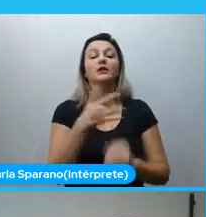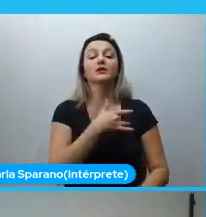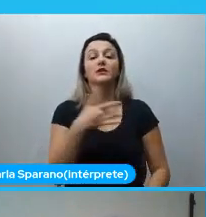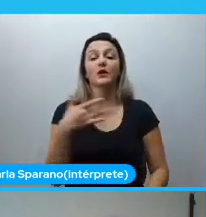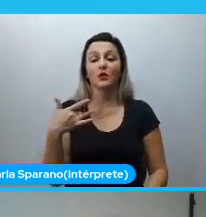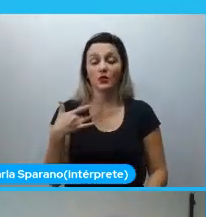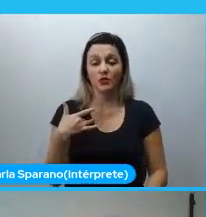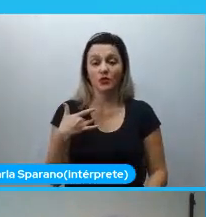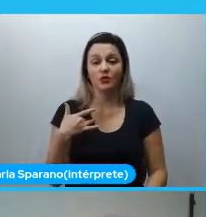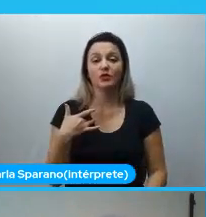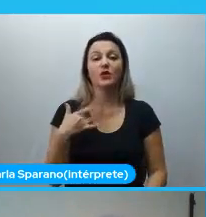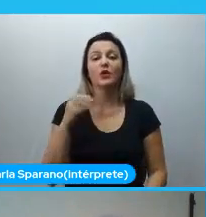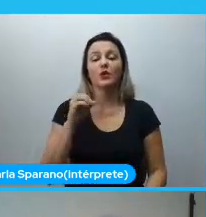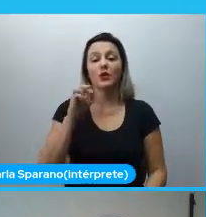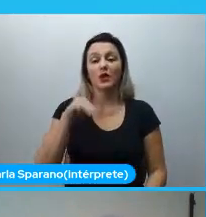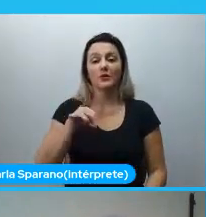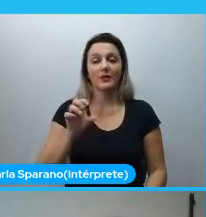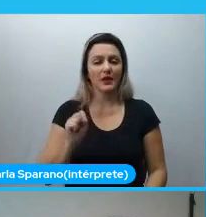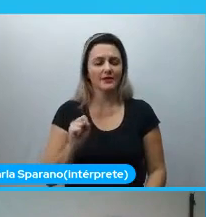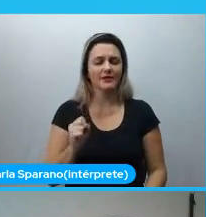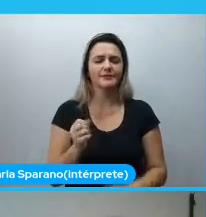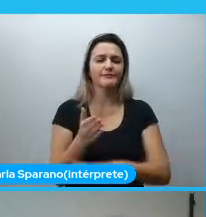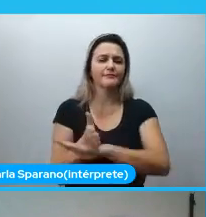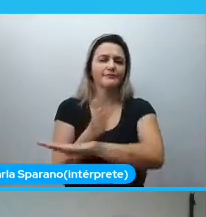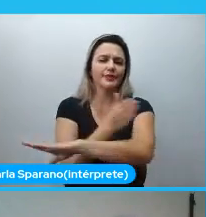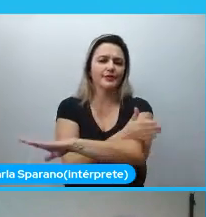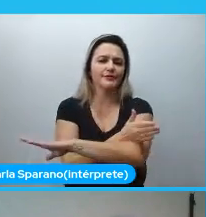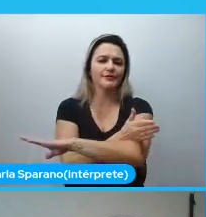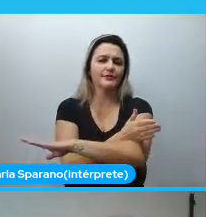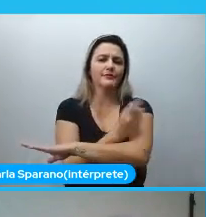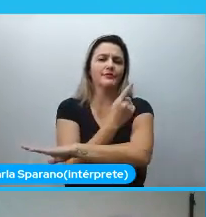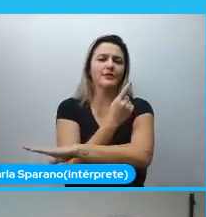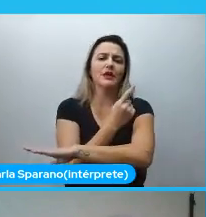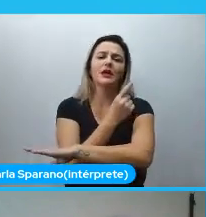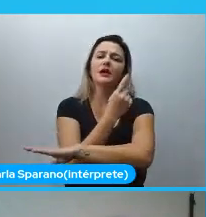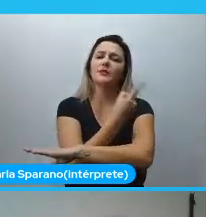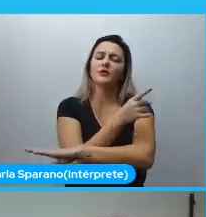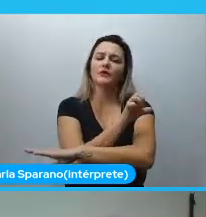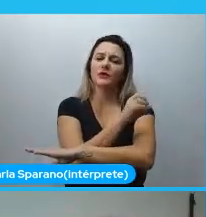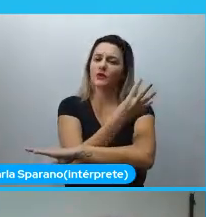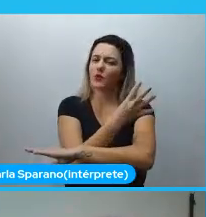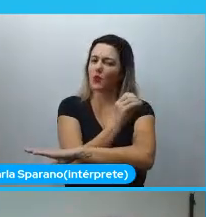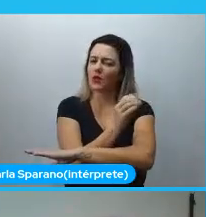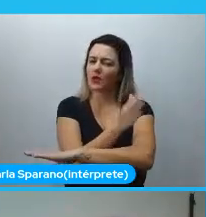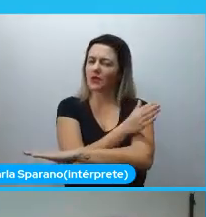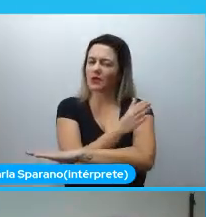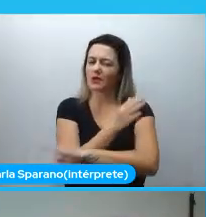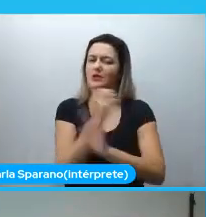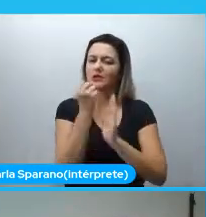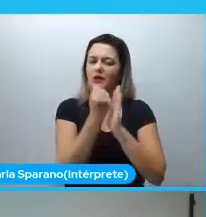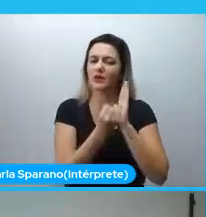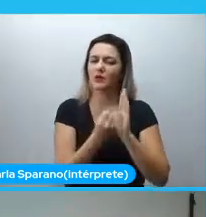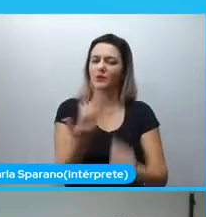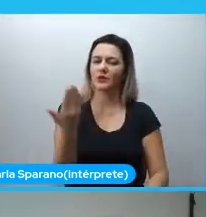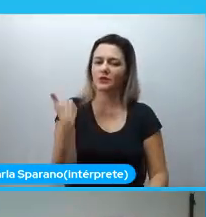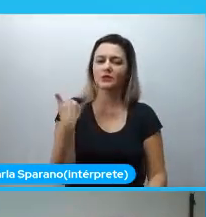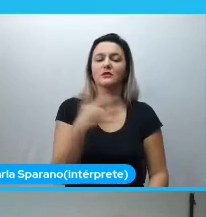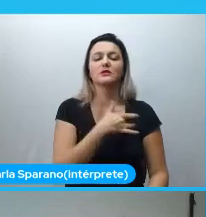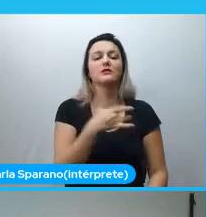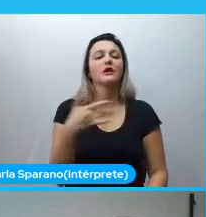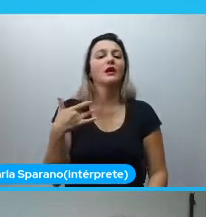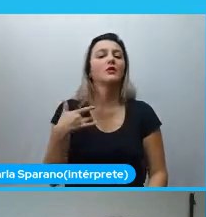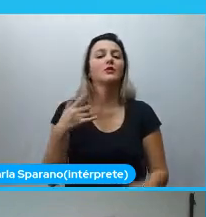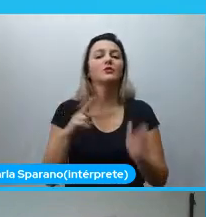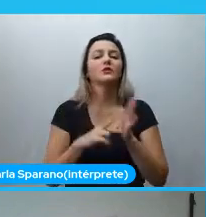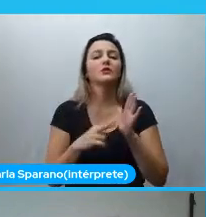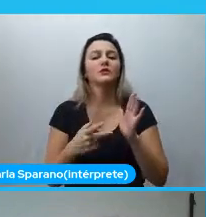na década de 40, século passado, né? Já faz bastante tempo. Saúde é um estado de completo bem